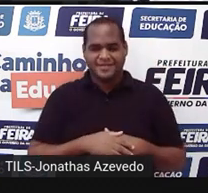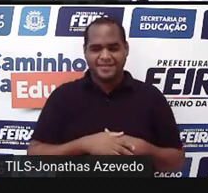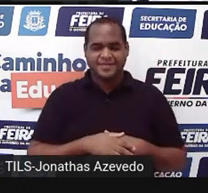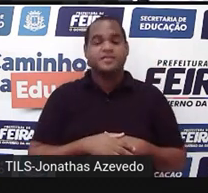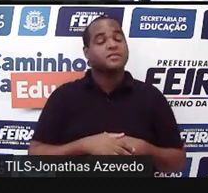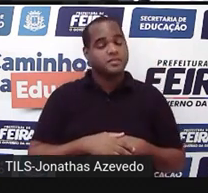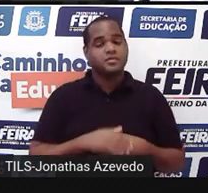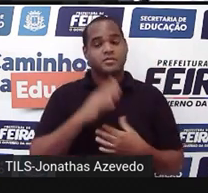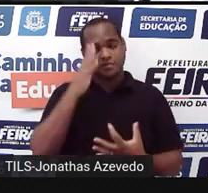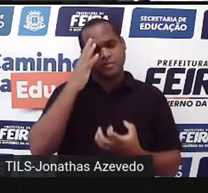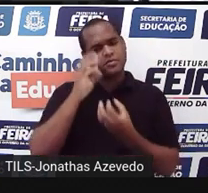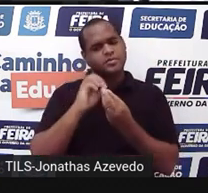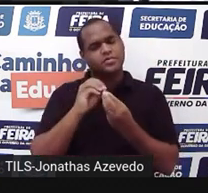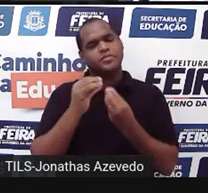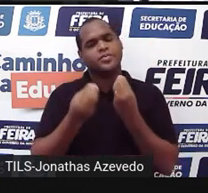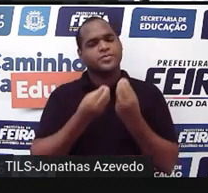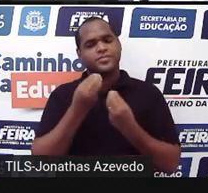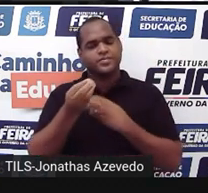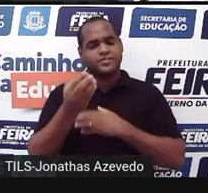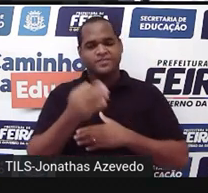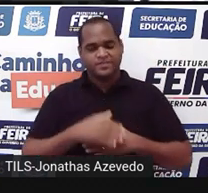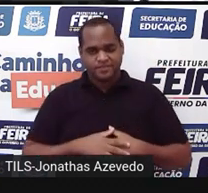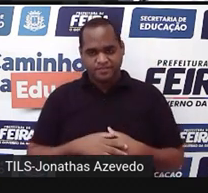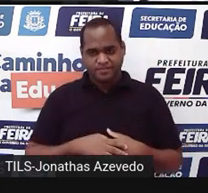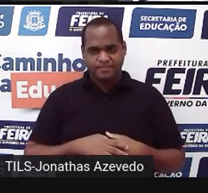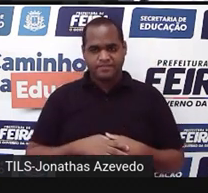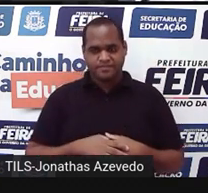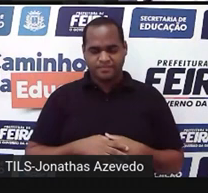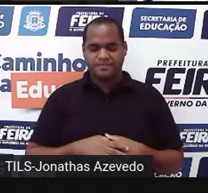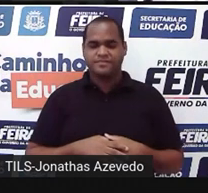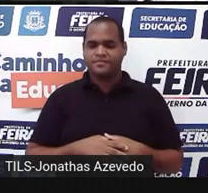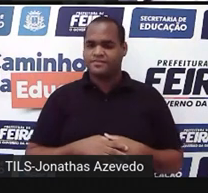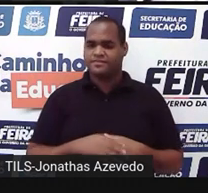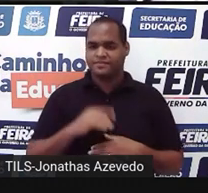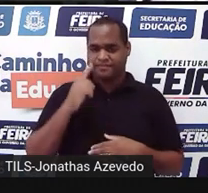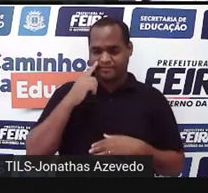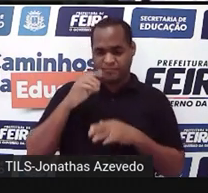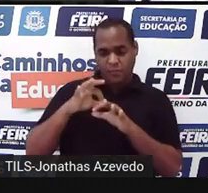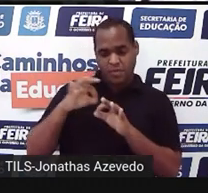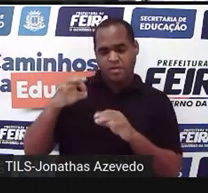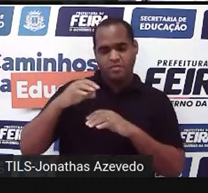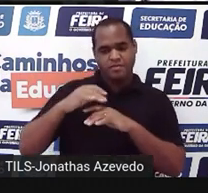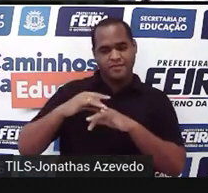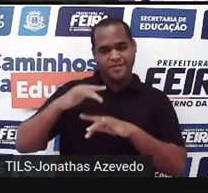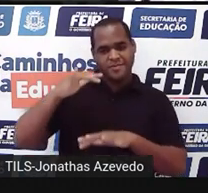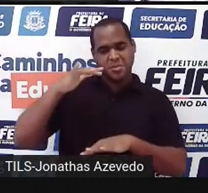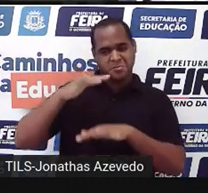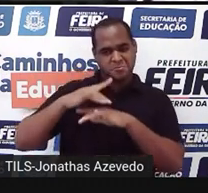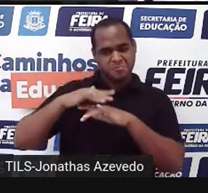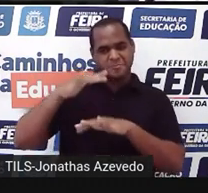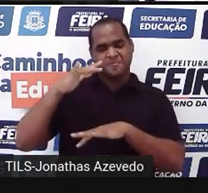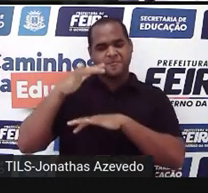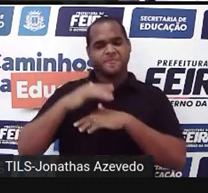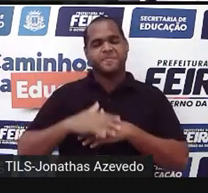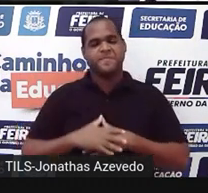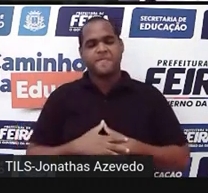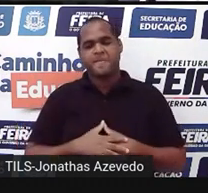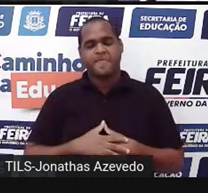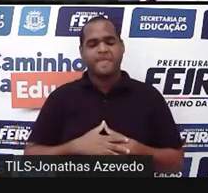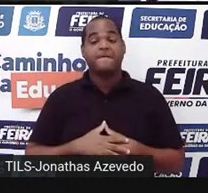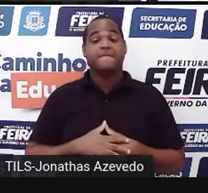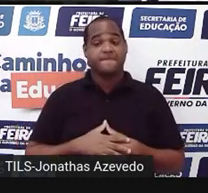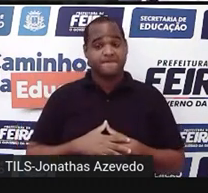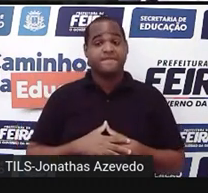conclusão é essa, ó. E quando a gente fala da medida volume, essa medida,